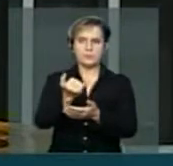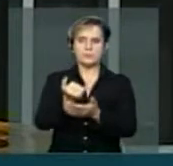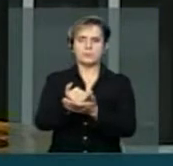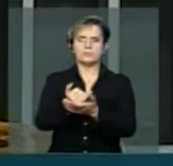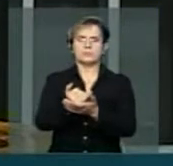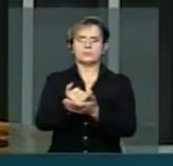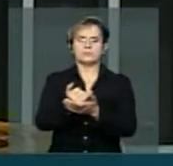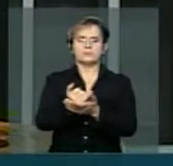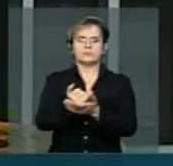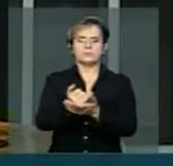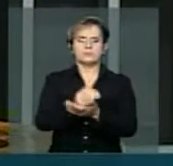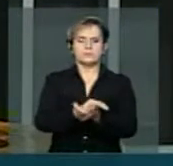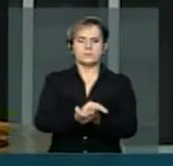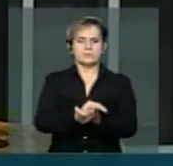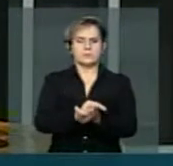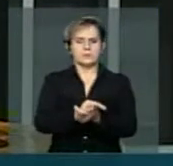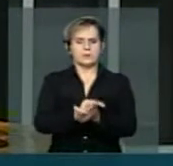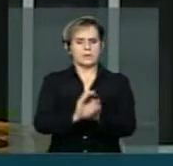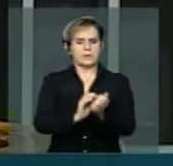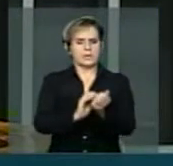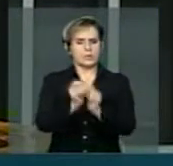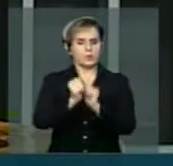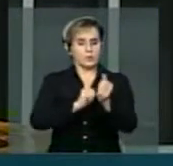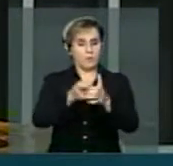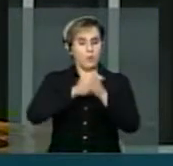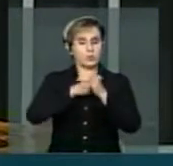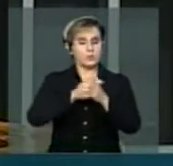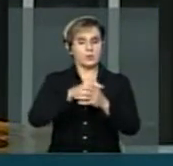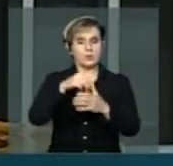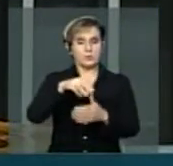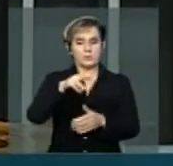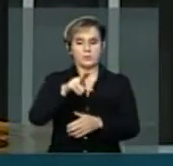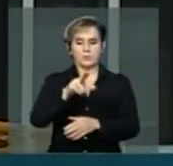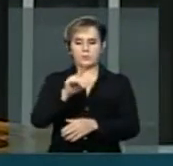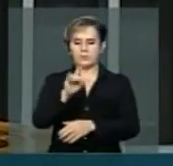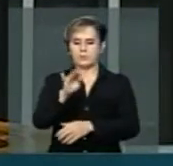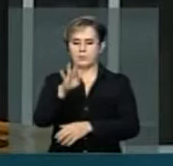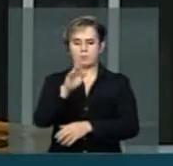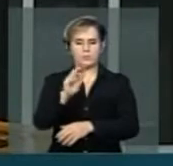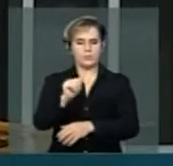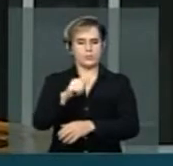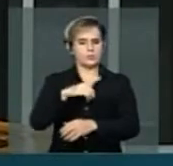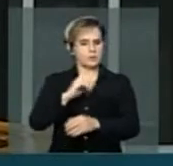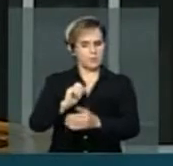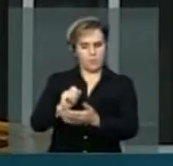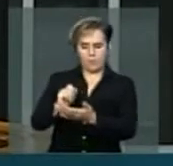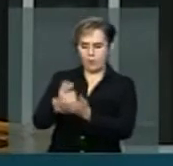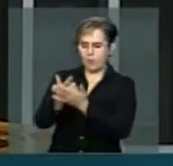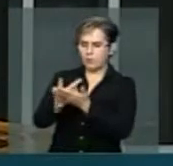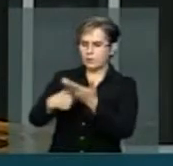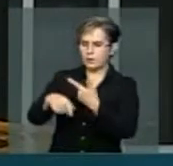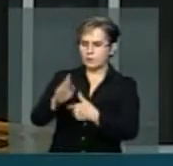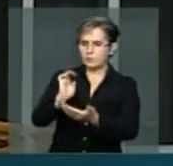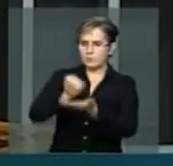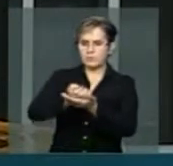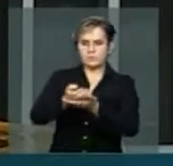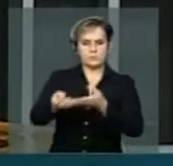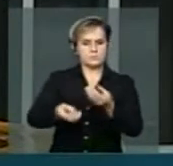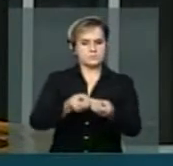seja, a indústria das multas que são cobradas através